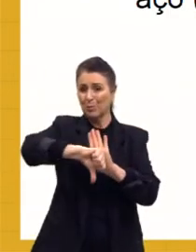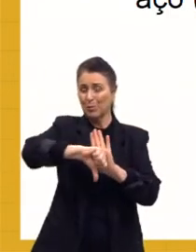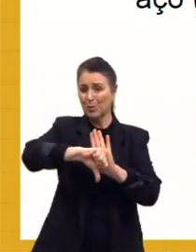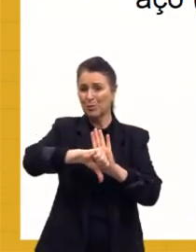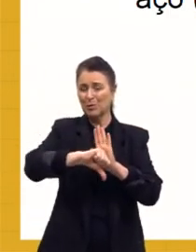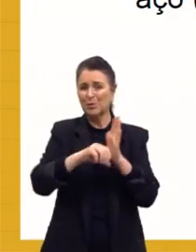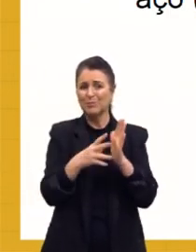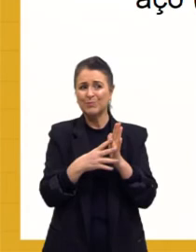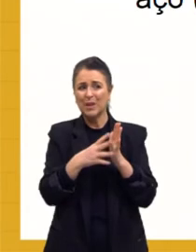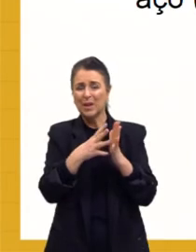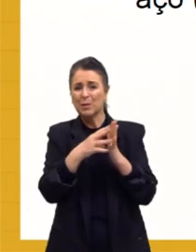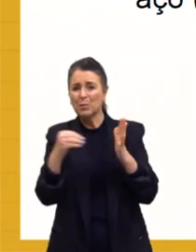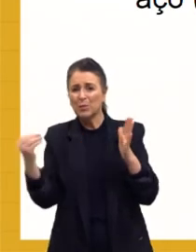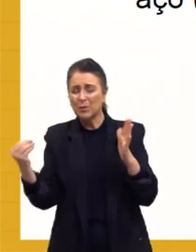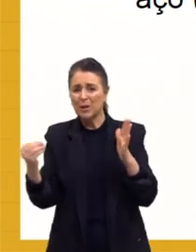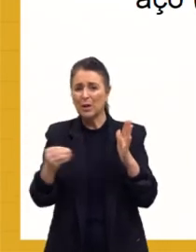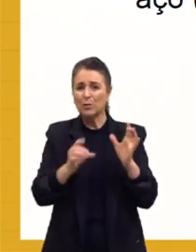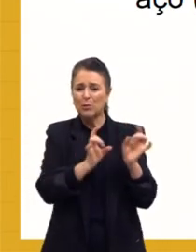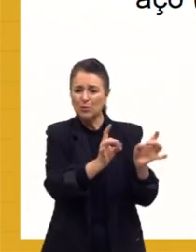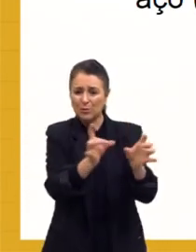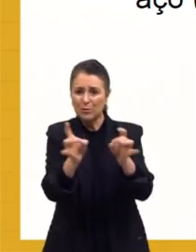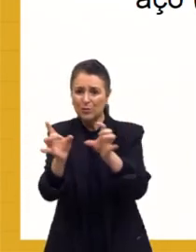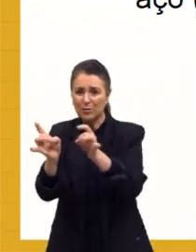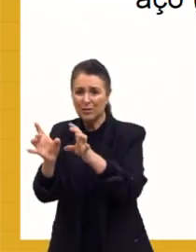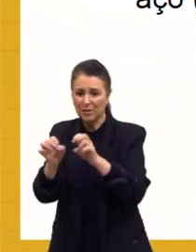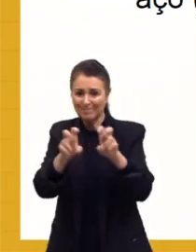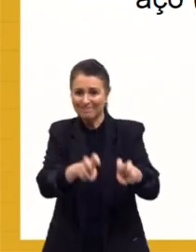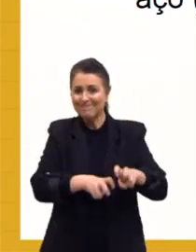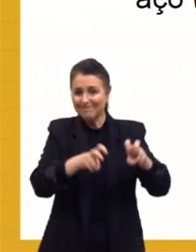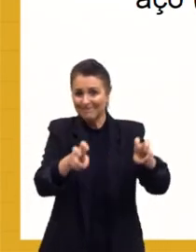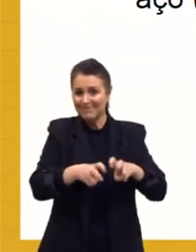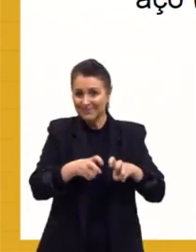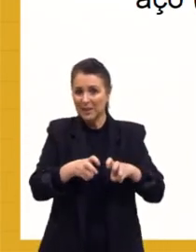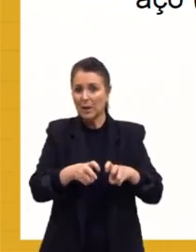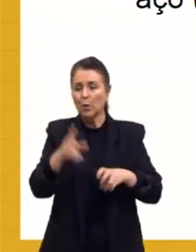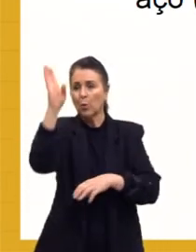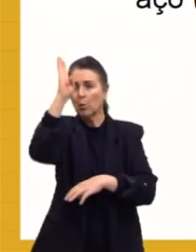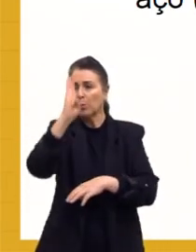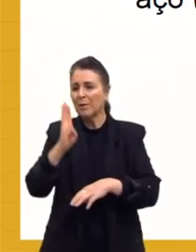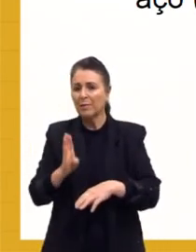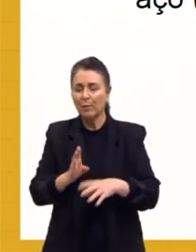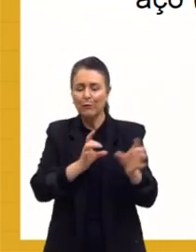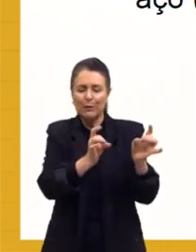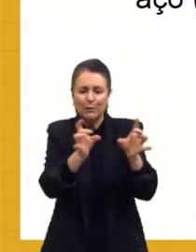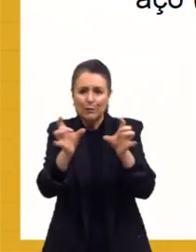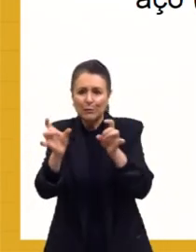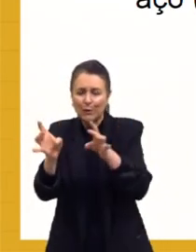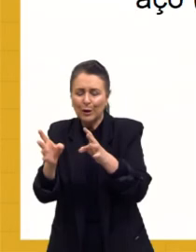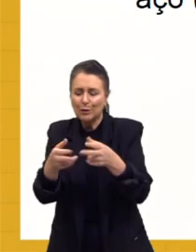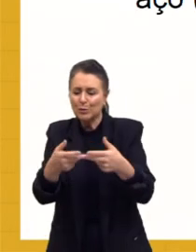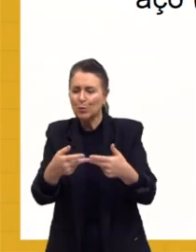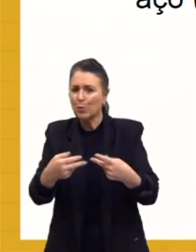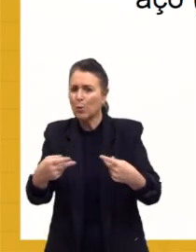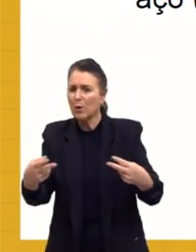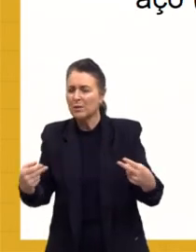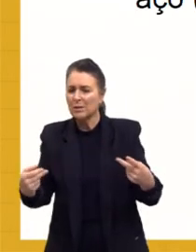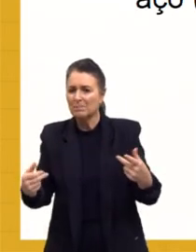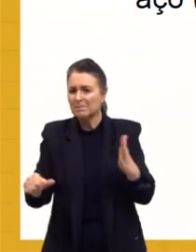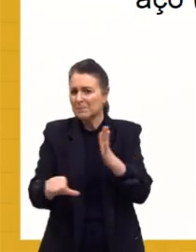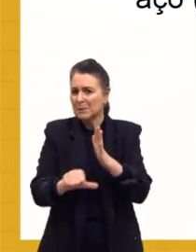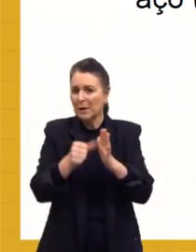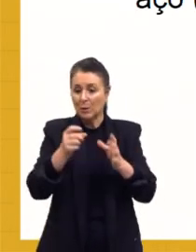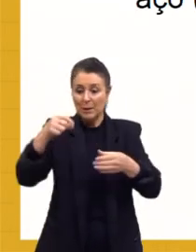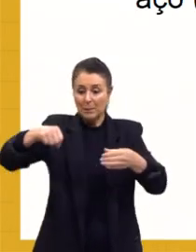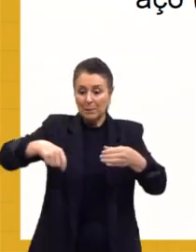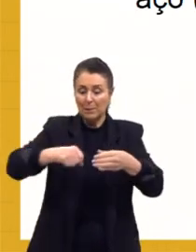agrário-exportador, da gente querer ser o celeiro do mundo, de vender produtos primários, de plantar e